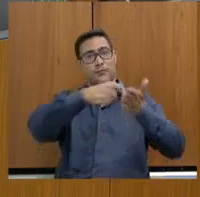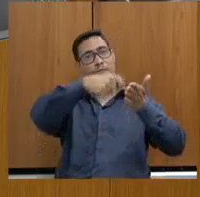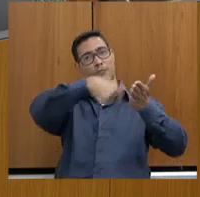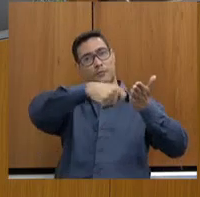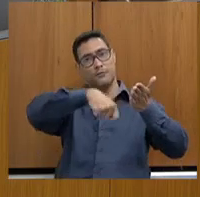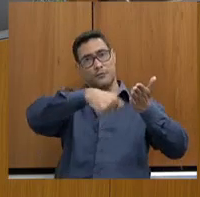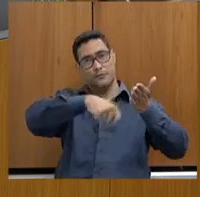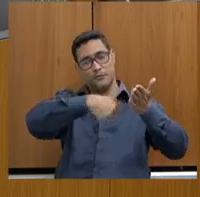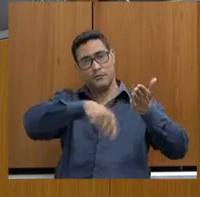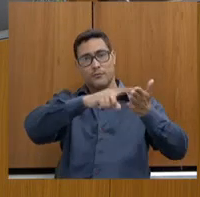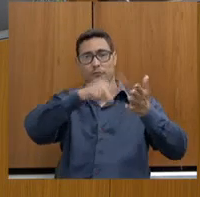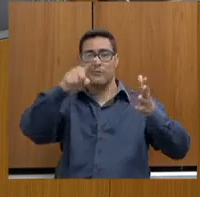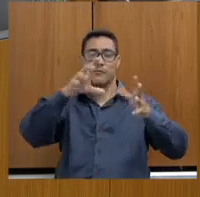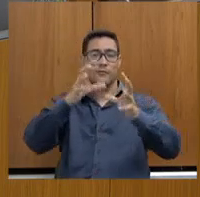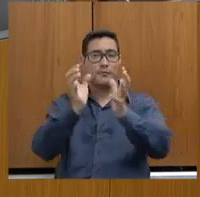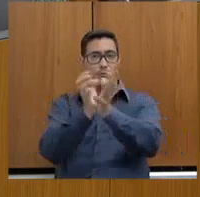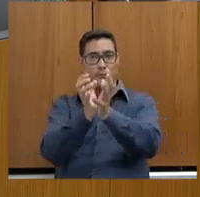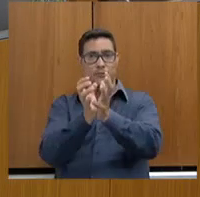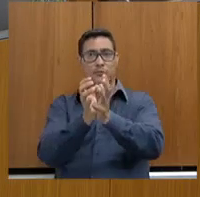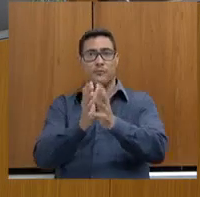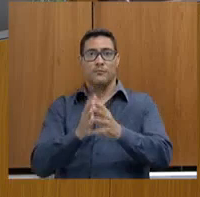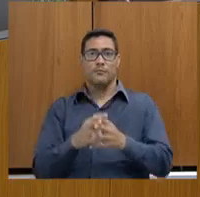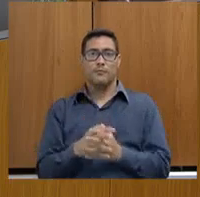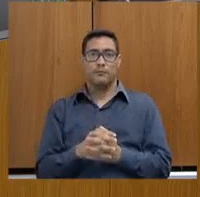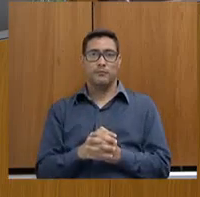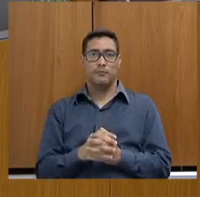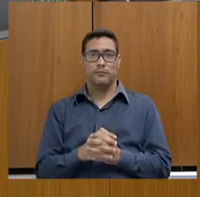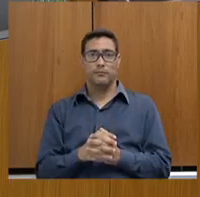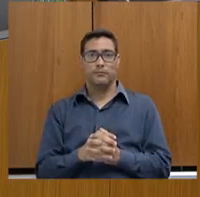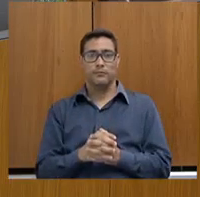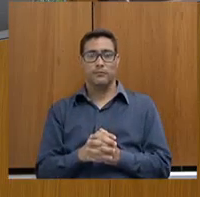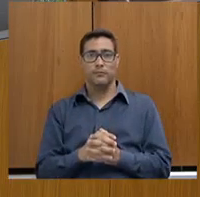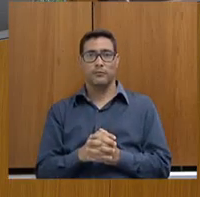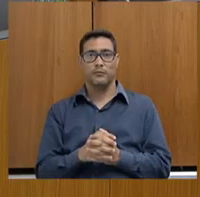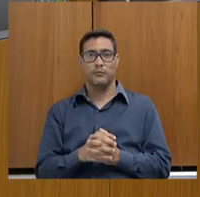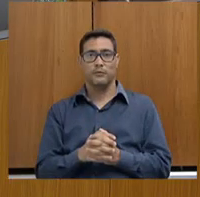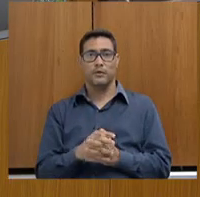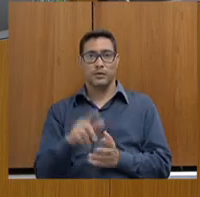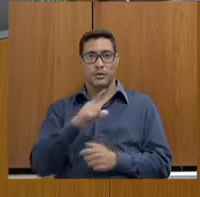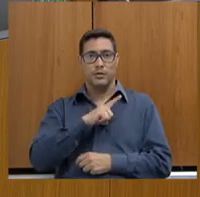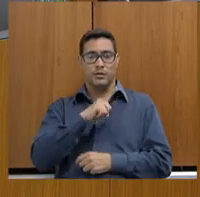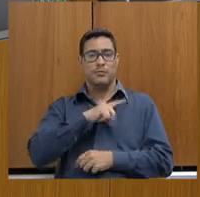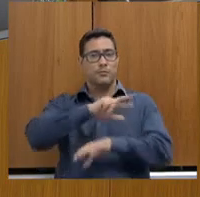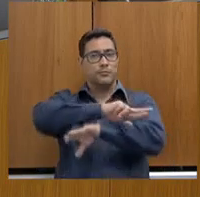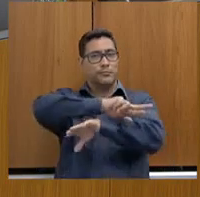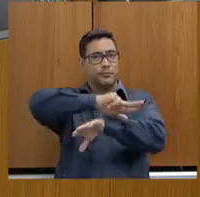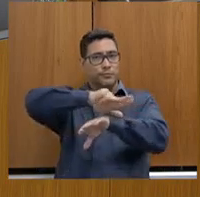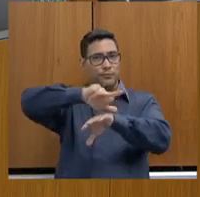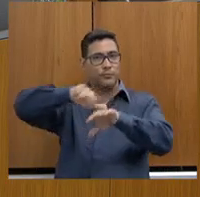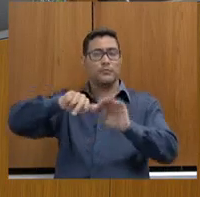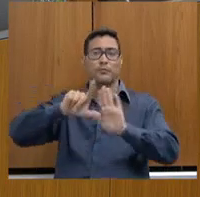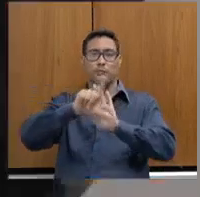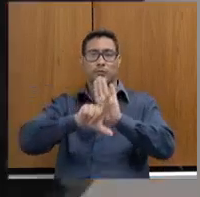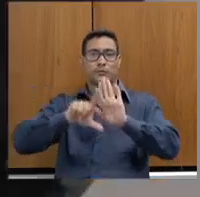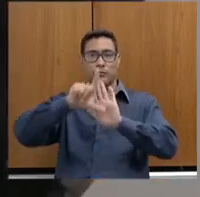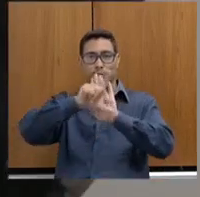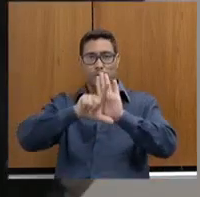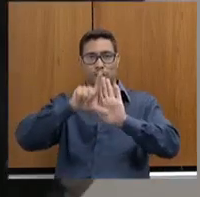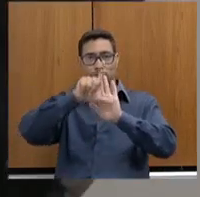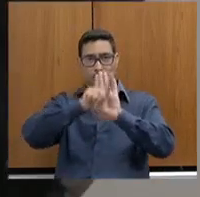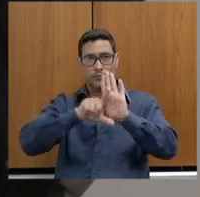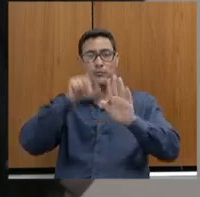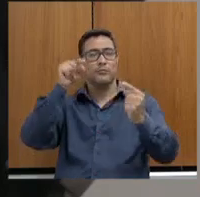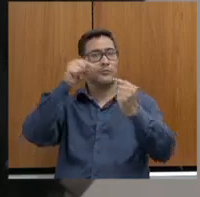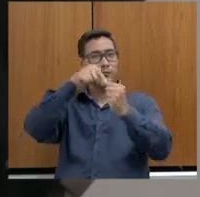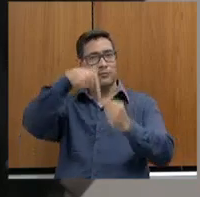consultoria. E nós temos uma vasta legislação hoje que trata aqui da política estadual de segurança